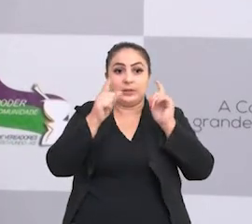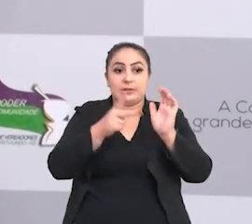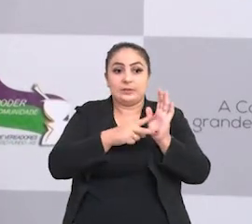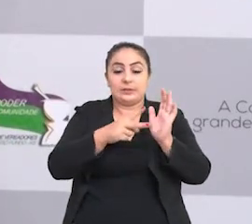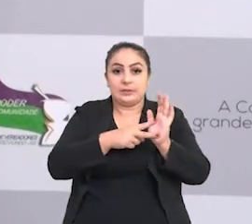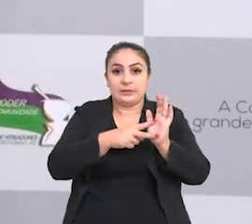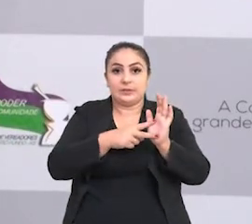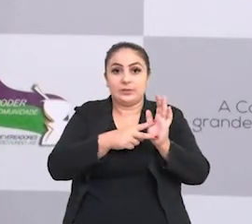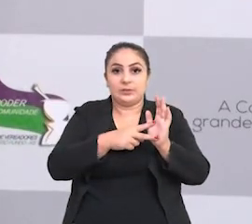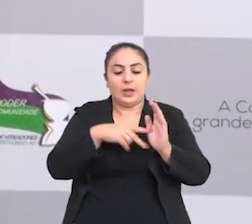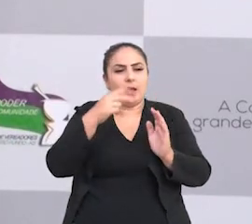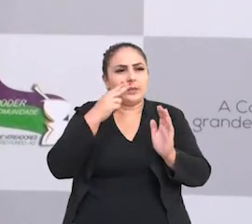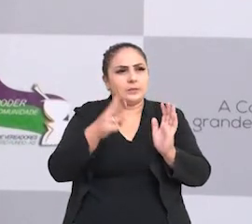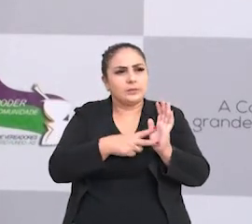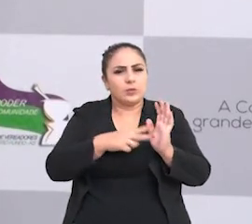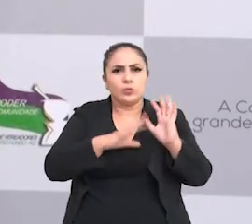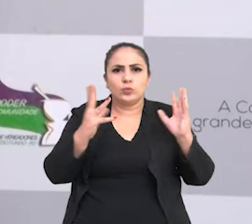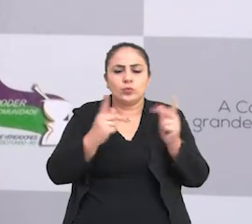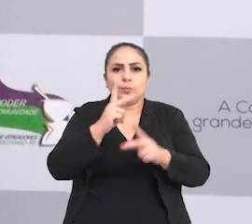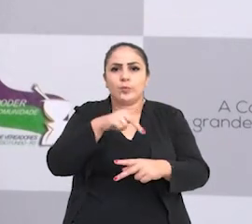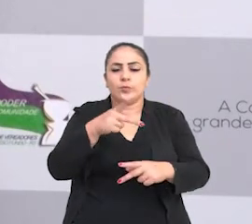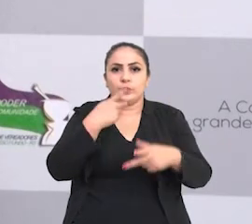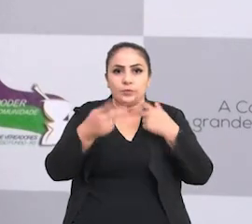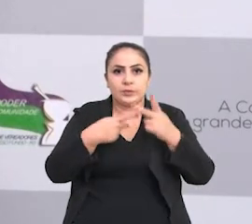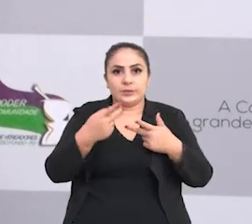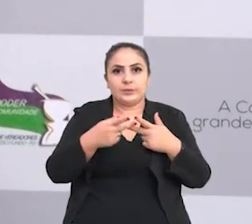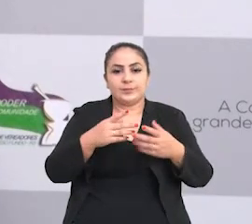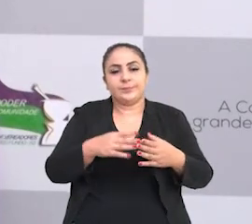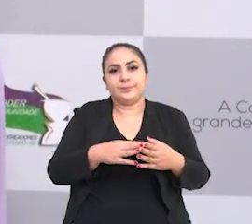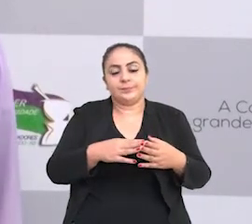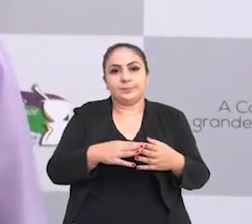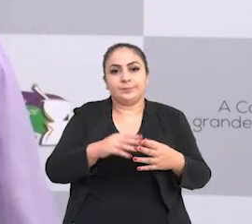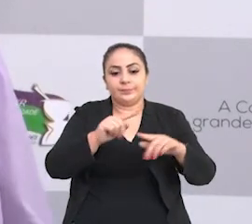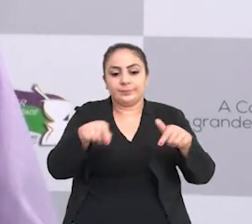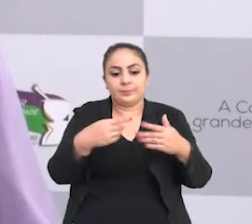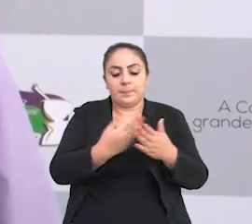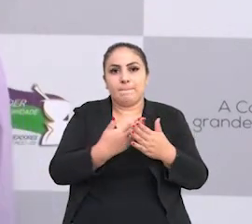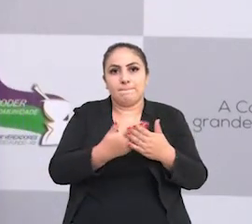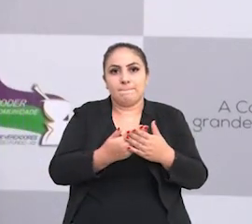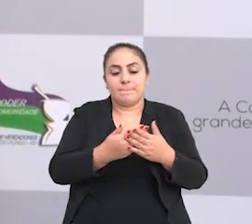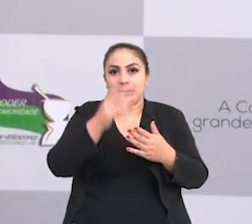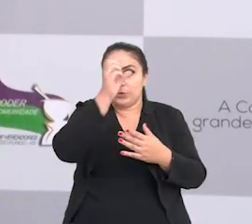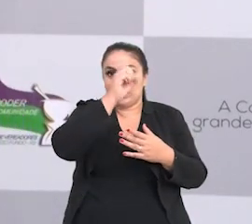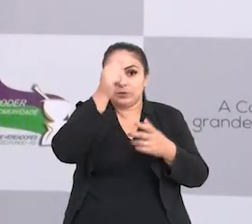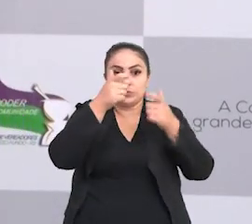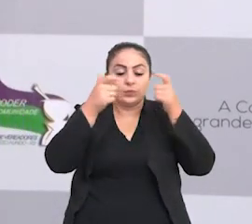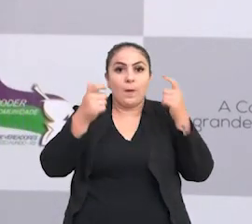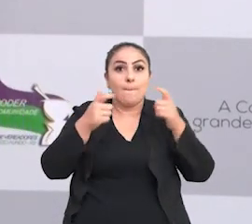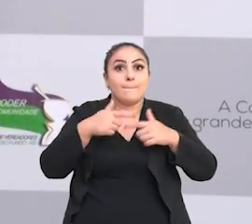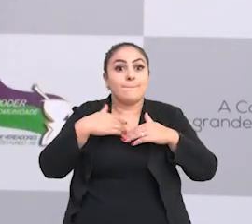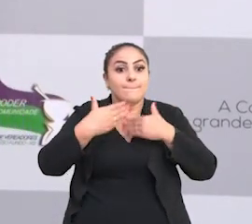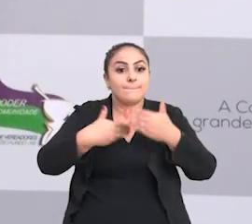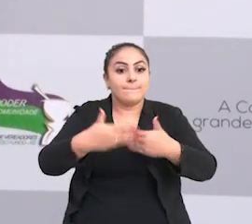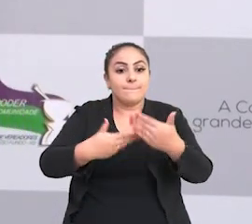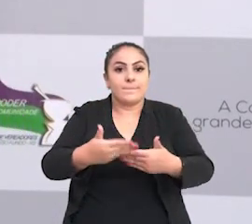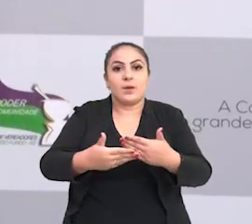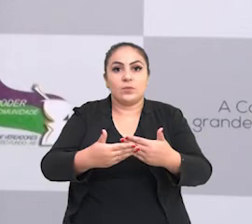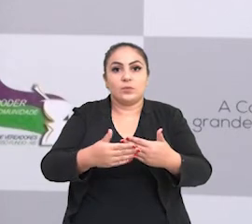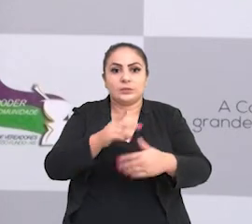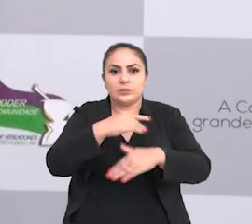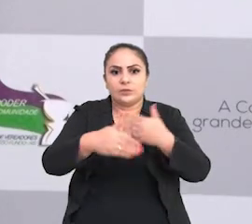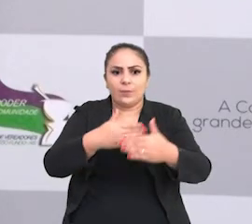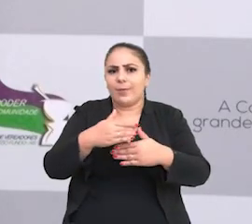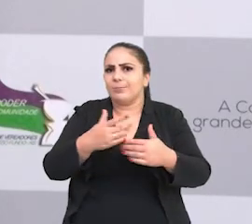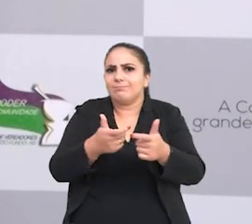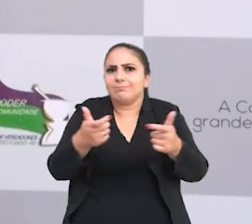estiver atento e disciplinado, prestando atenção no que o professor está ministrando na sala de aula, o aprendizado dele aumenta,